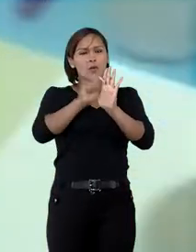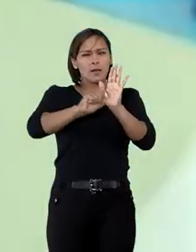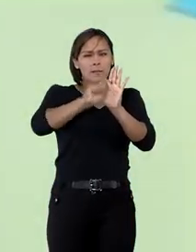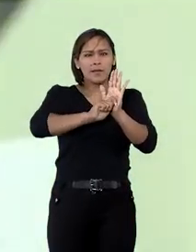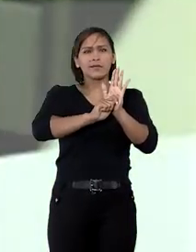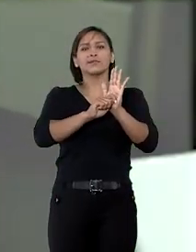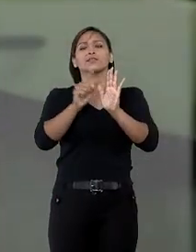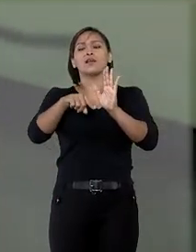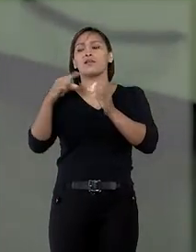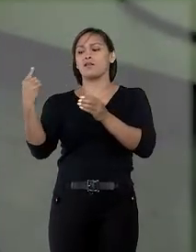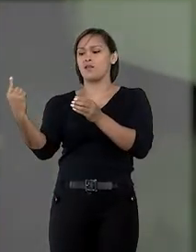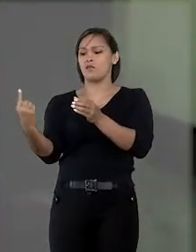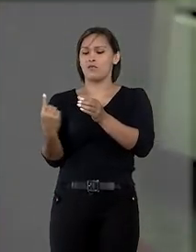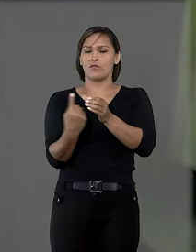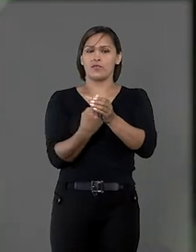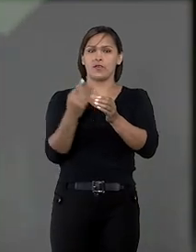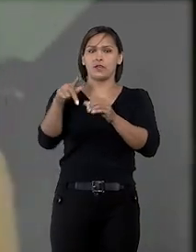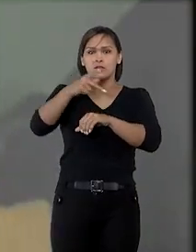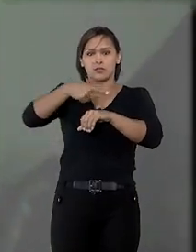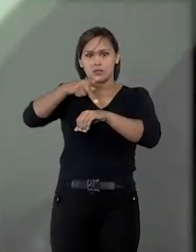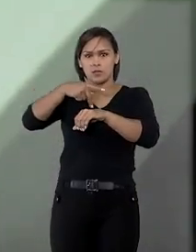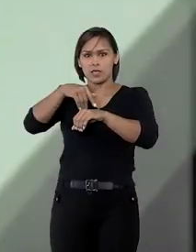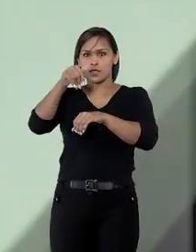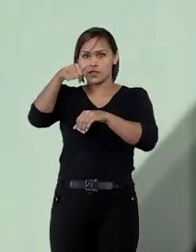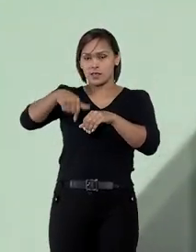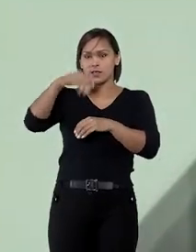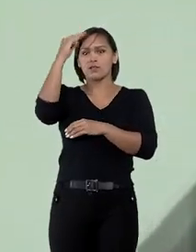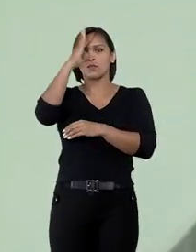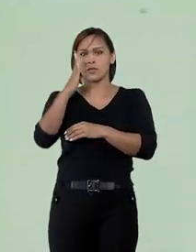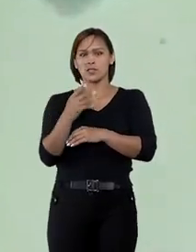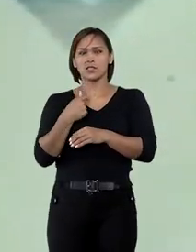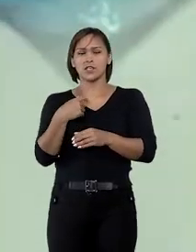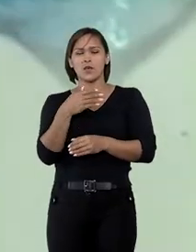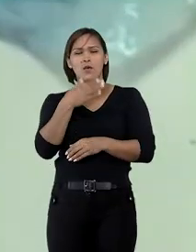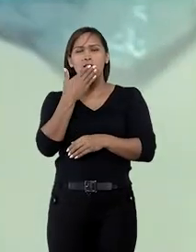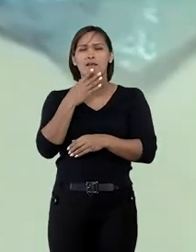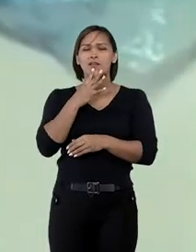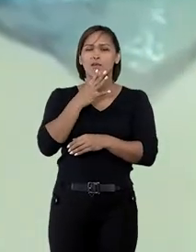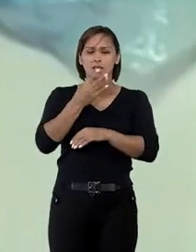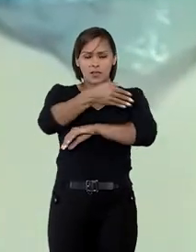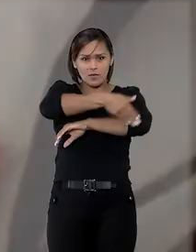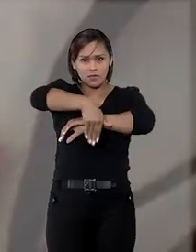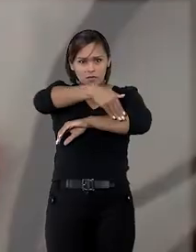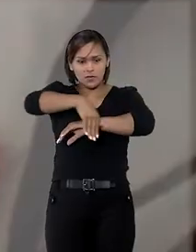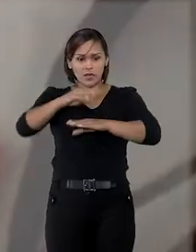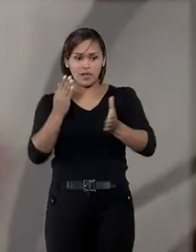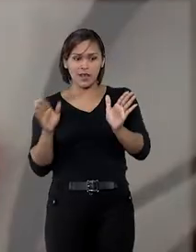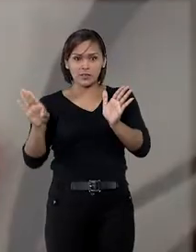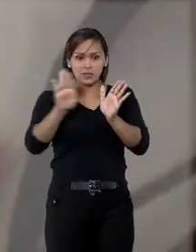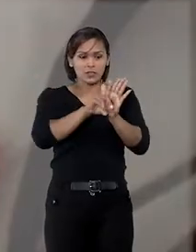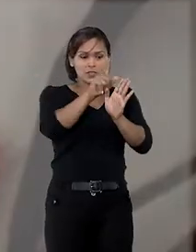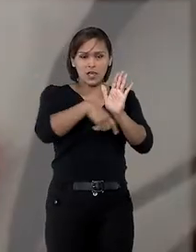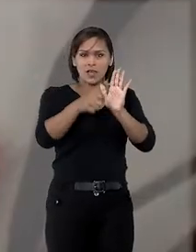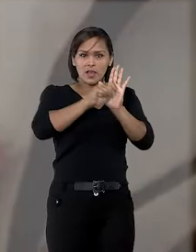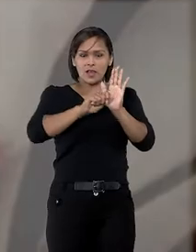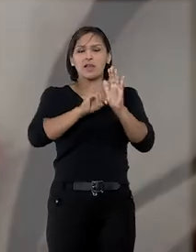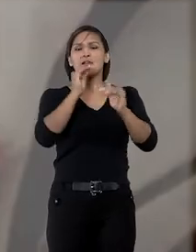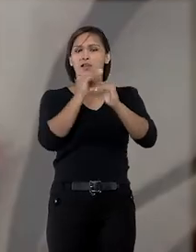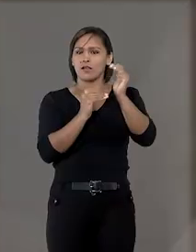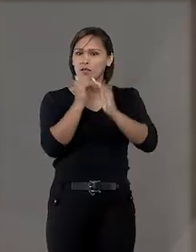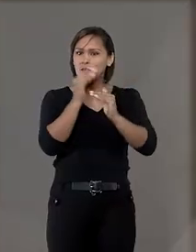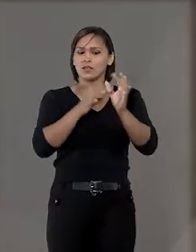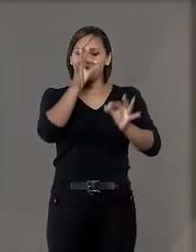remessa de drogas ao Brasil por via postal, com o conhecimento do endereço designado para entrega, a competência para